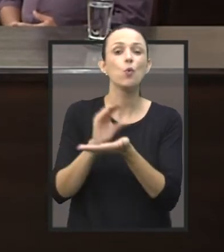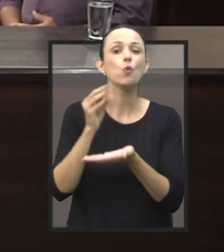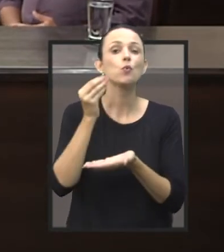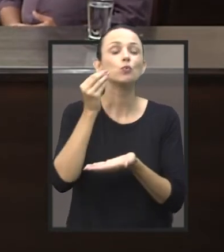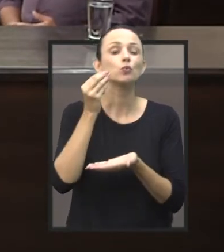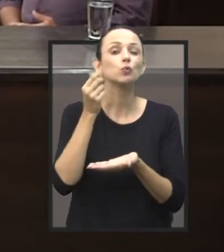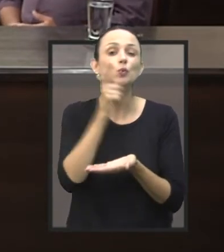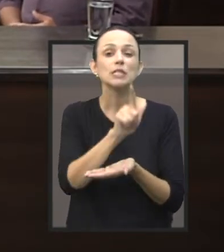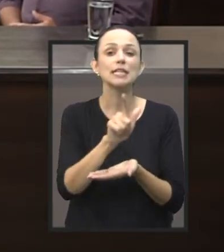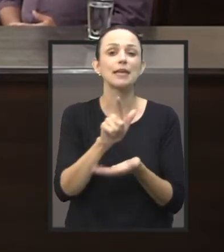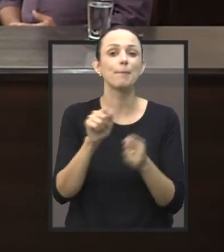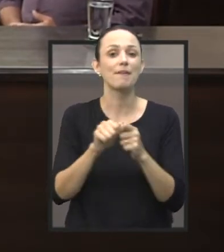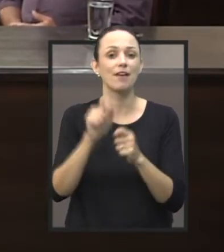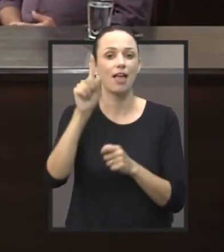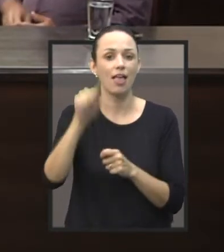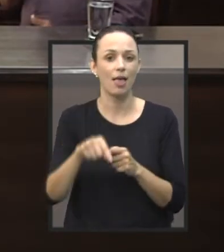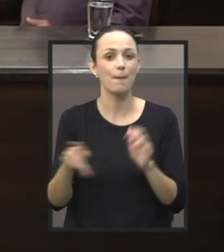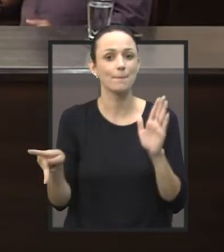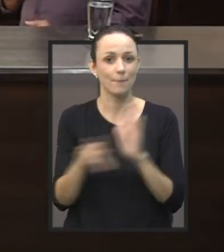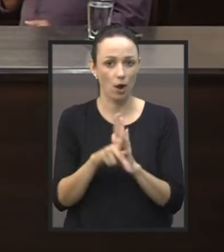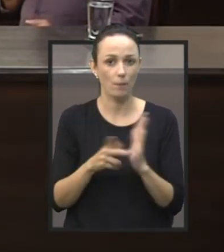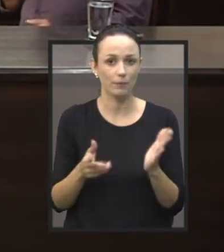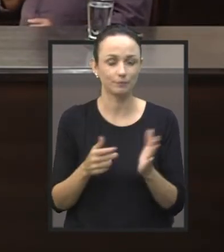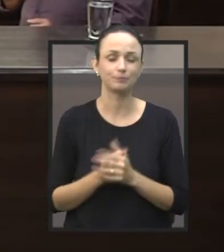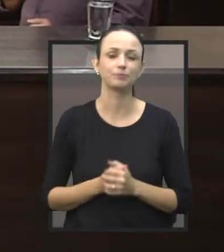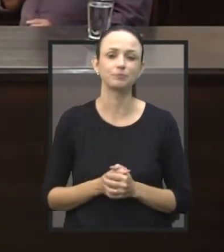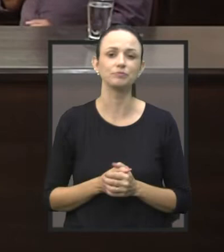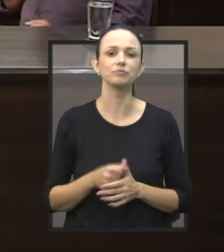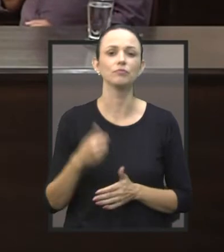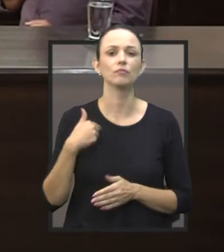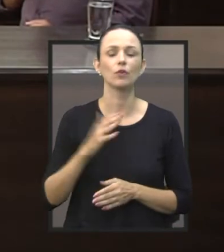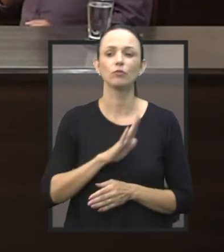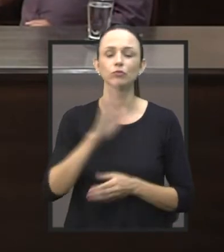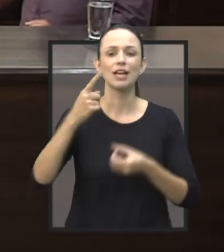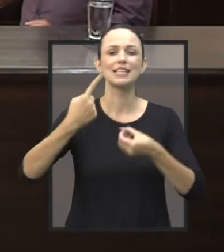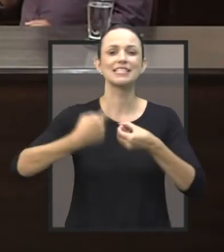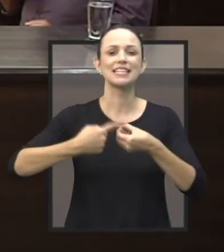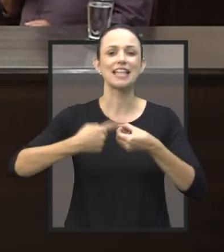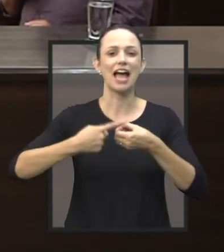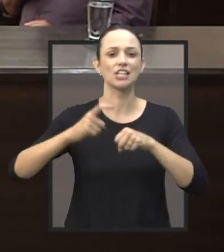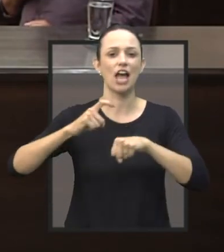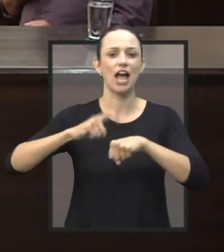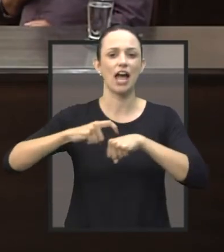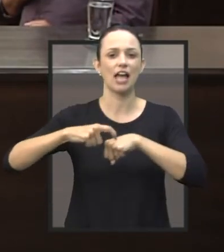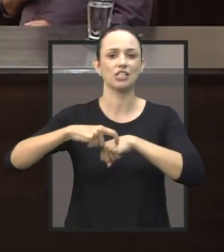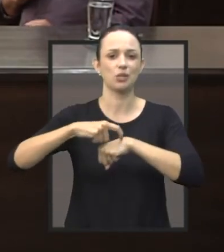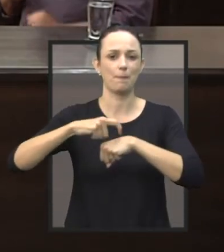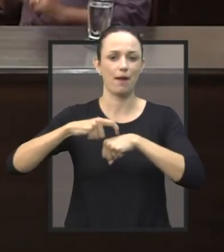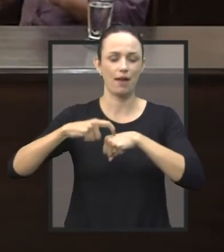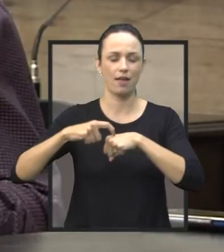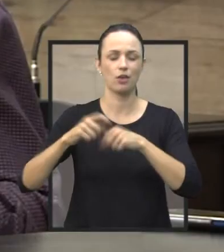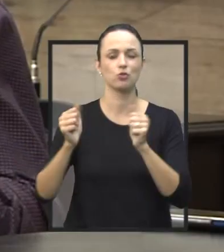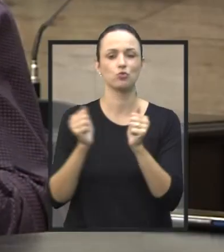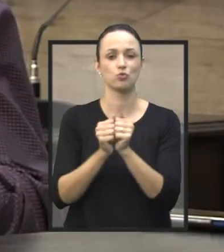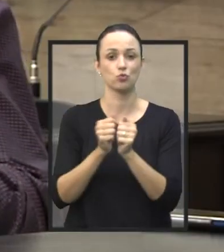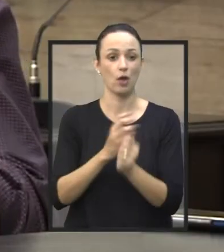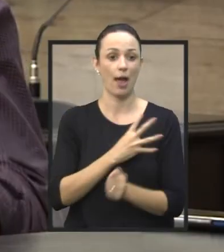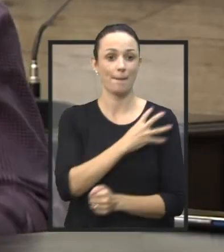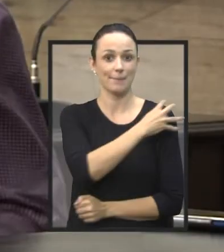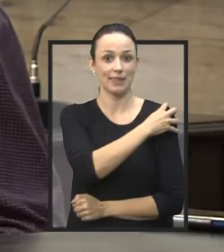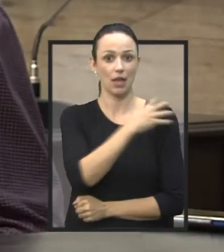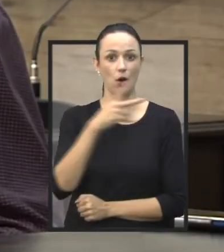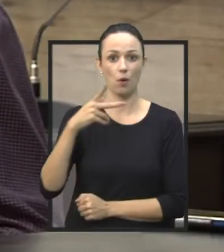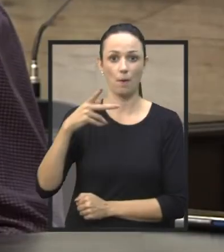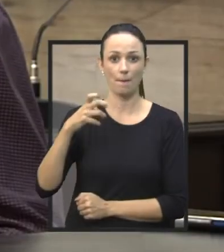recursos para isso de maneira própria. Nós fomos até a cidade de Atibaia, fui em companhia do Capitão Perpétuo, para ver como